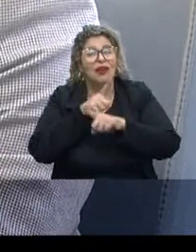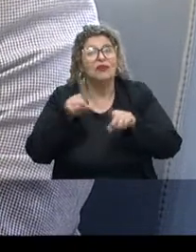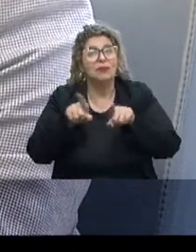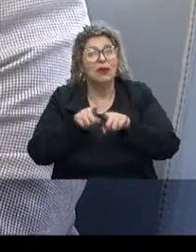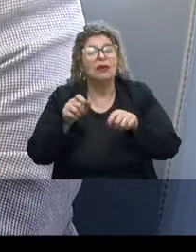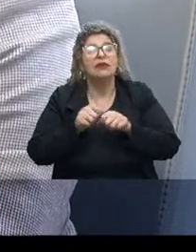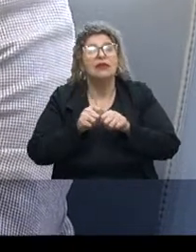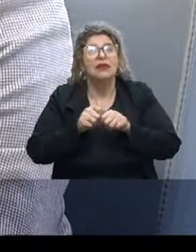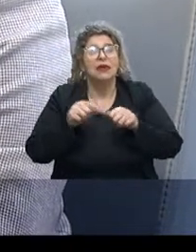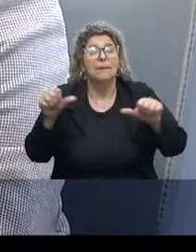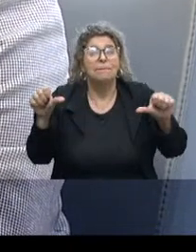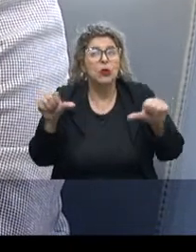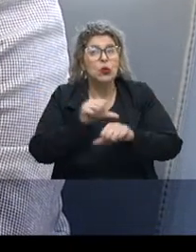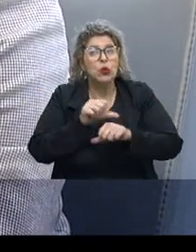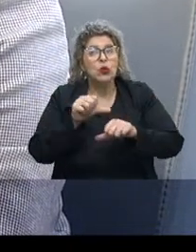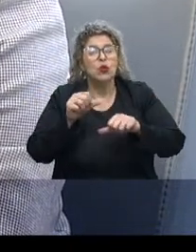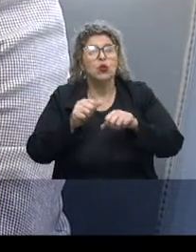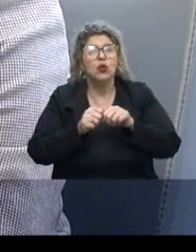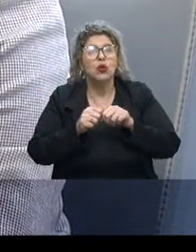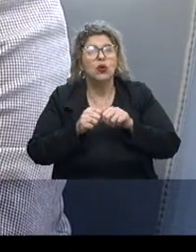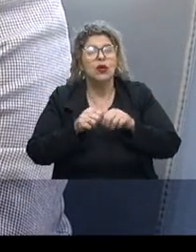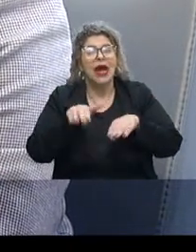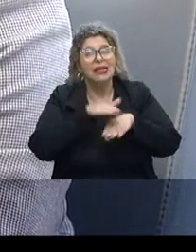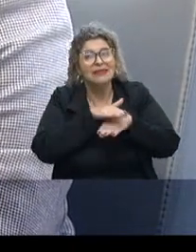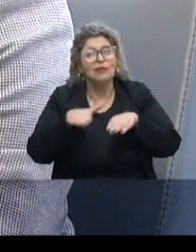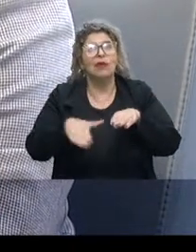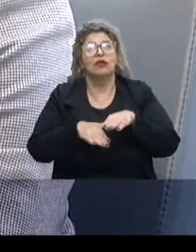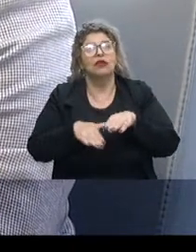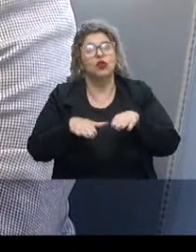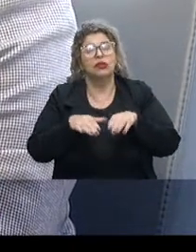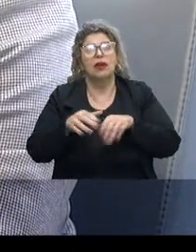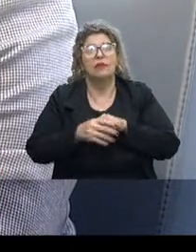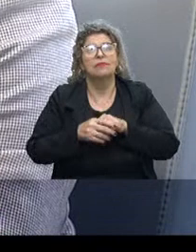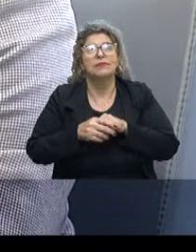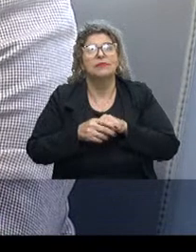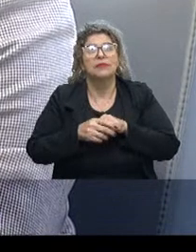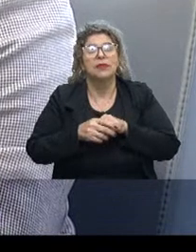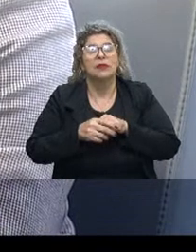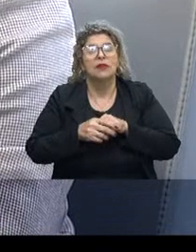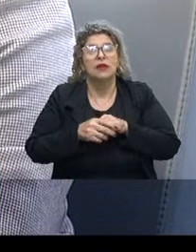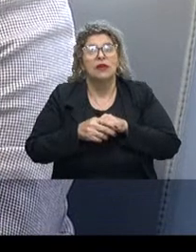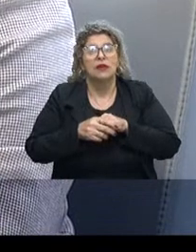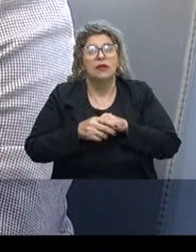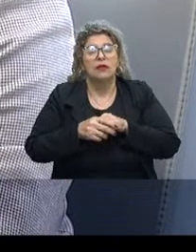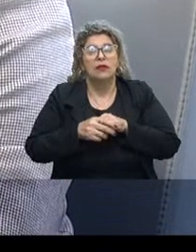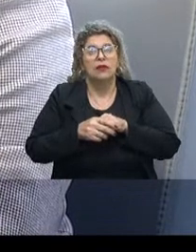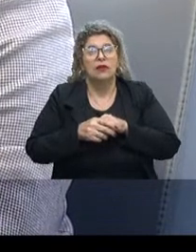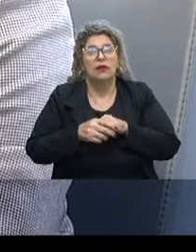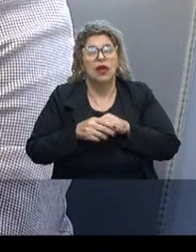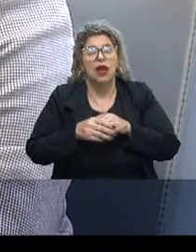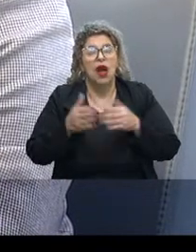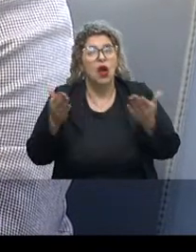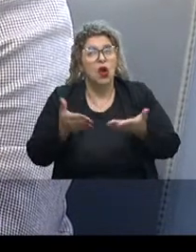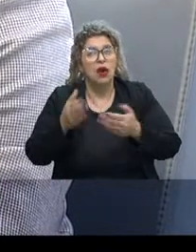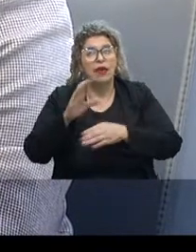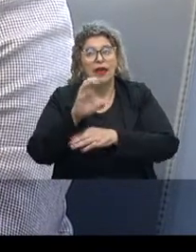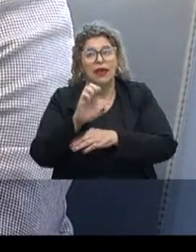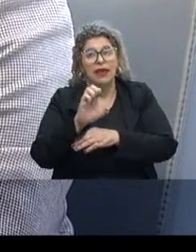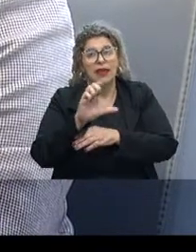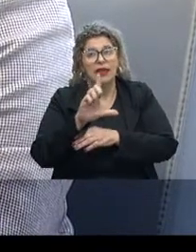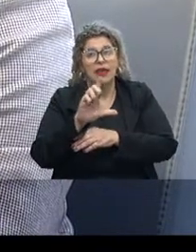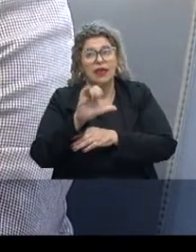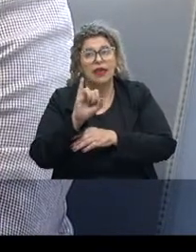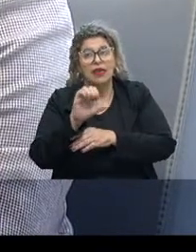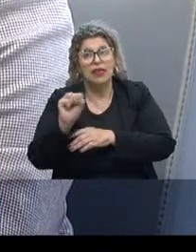consequentemente, agravou ainda mais a desigualdade social. Então, vou passar de imediato para a Elis, para ela